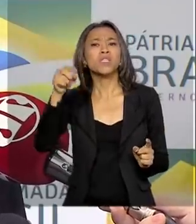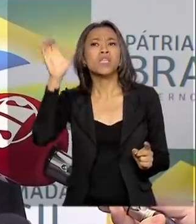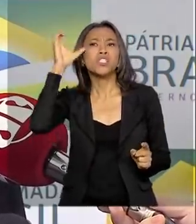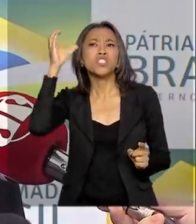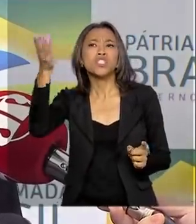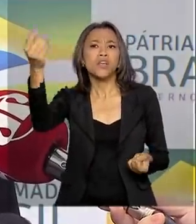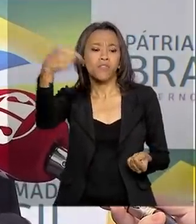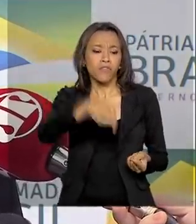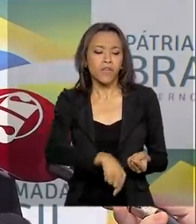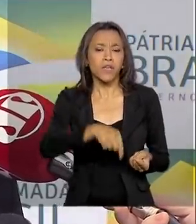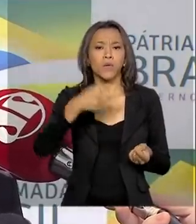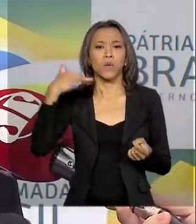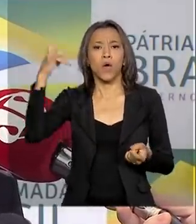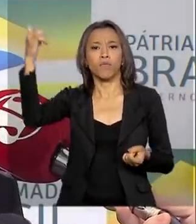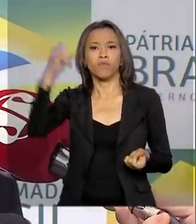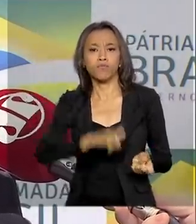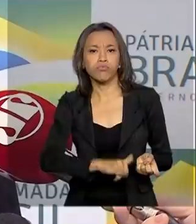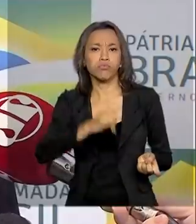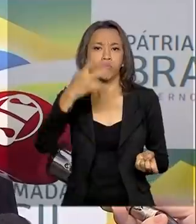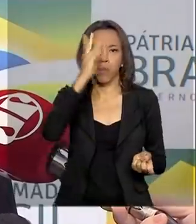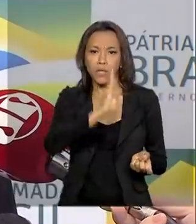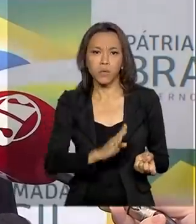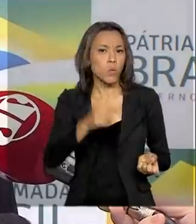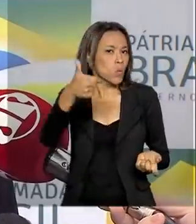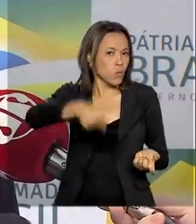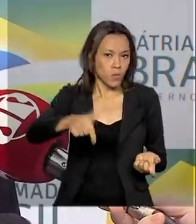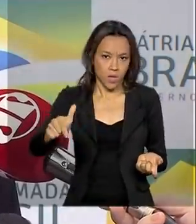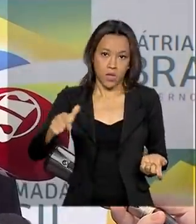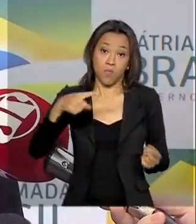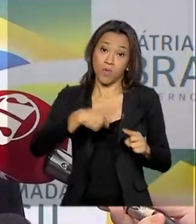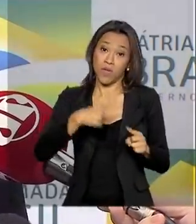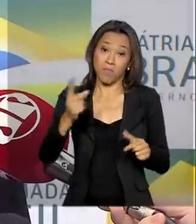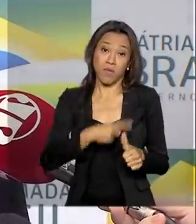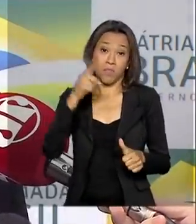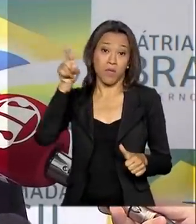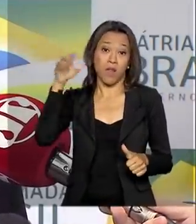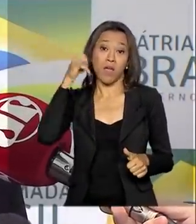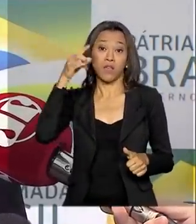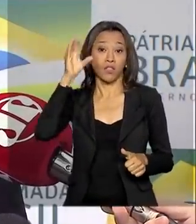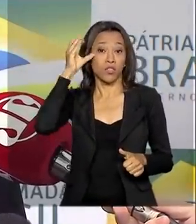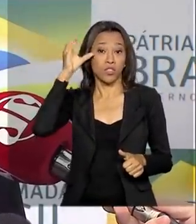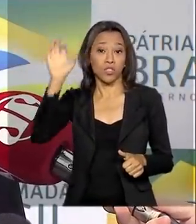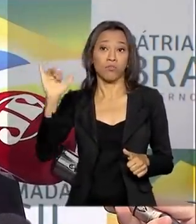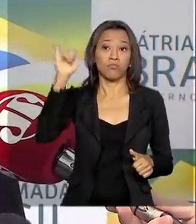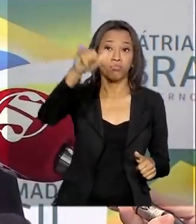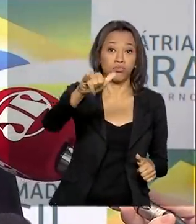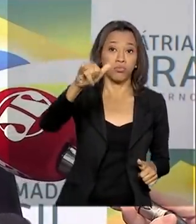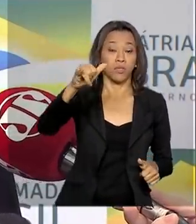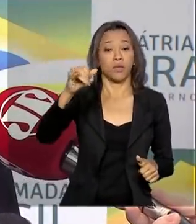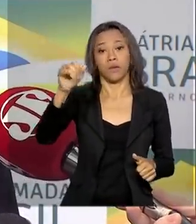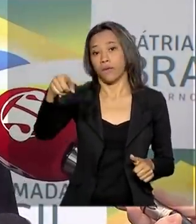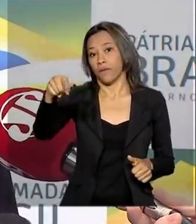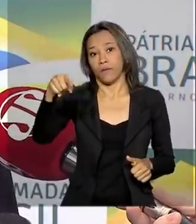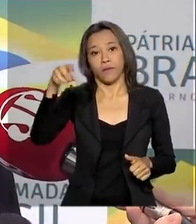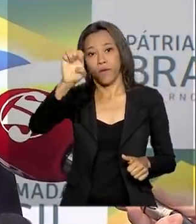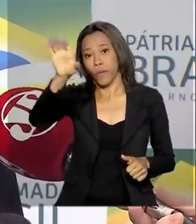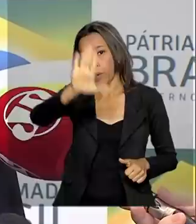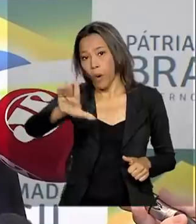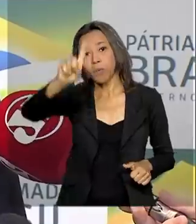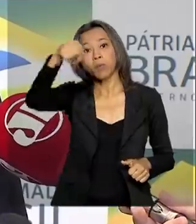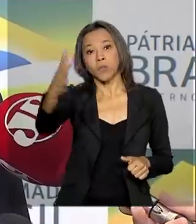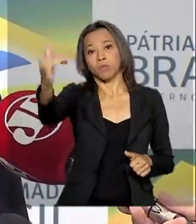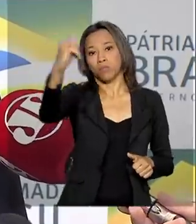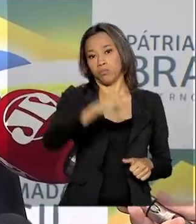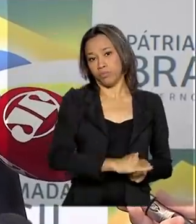chega direto da China. As pessoas, quando vão para lá, fazem escala na Europa ou em outros países. Então, não temos